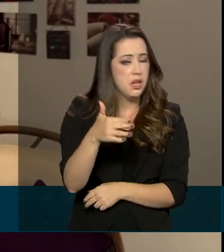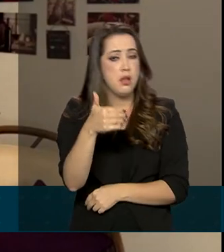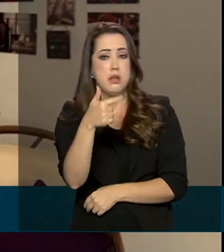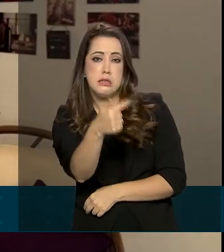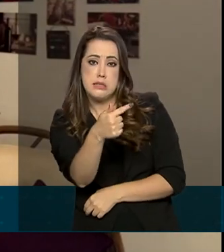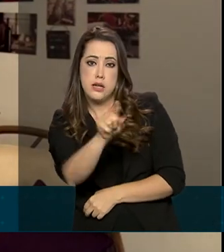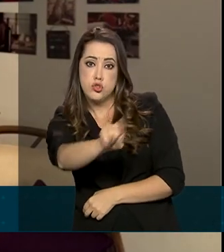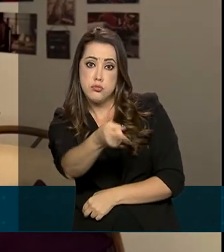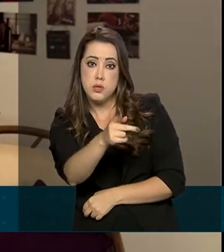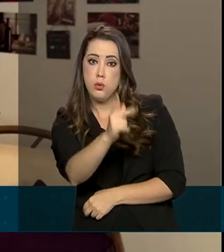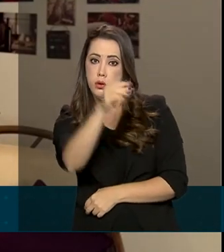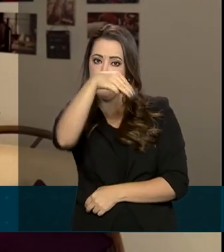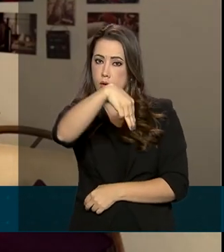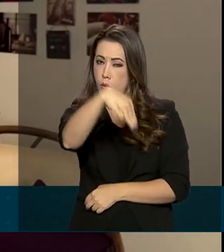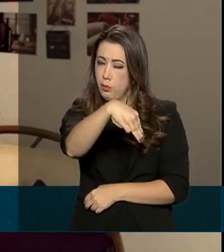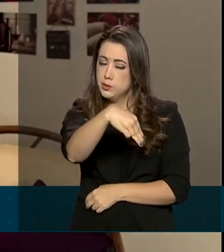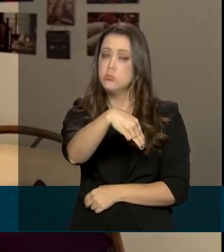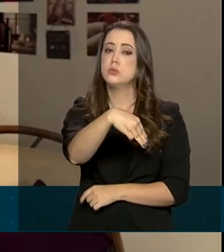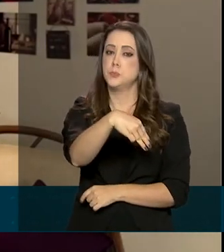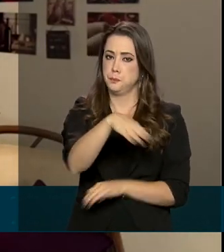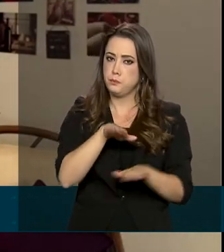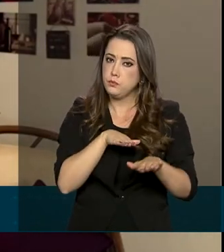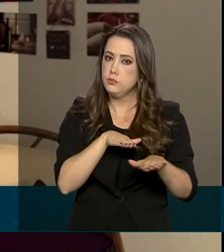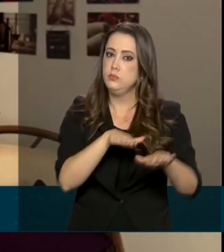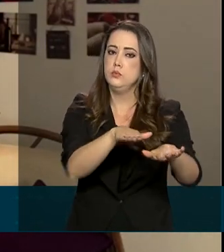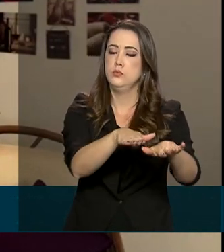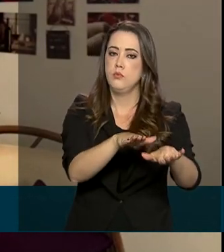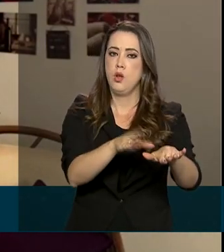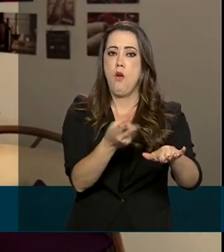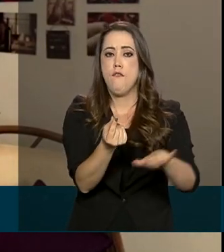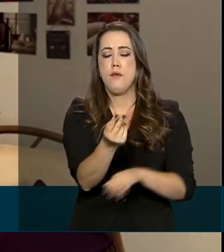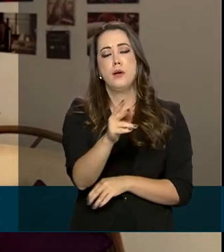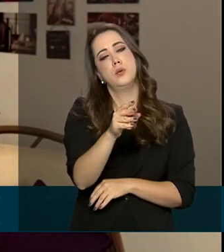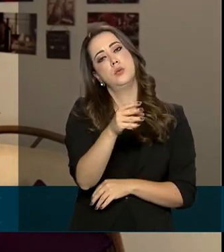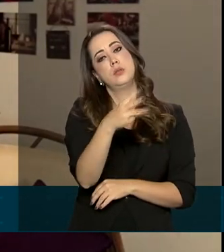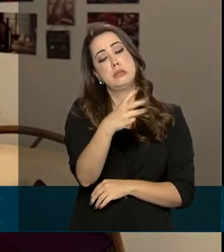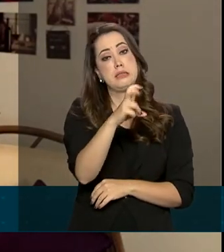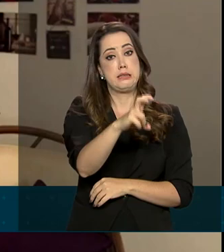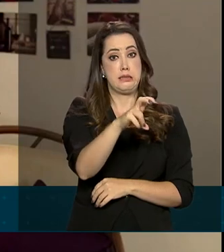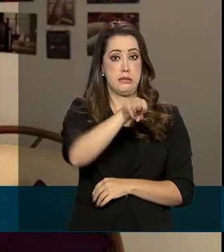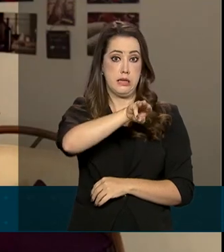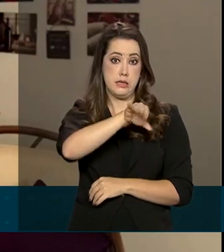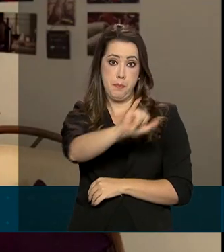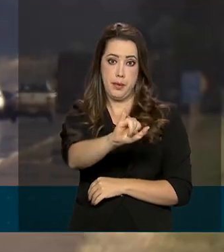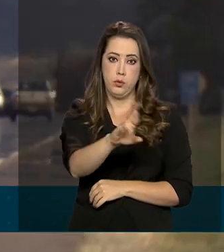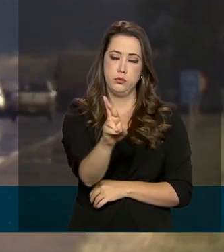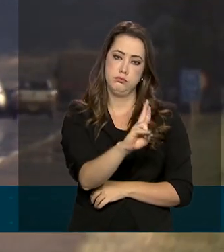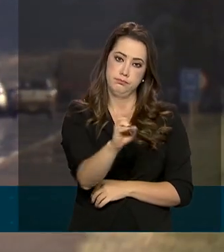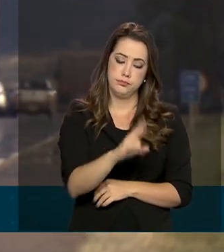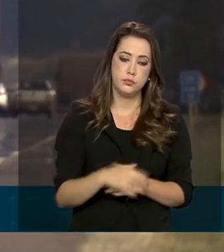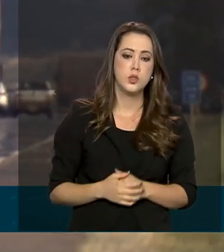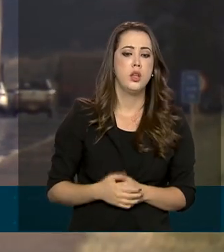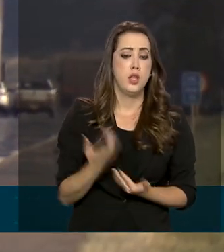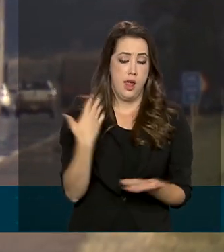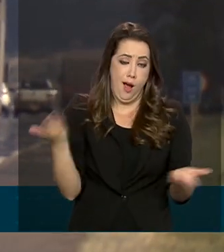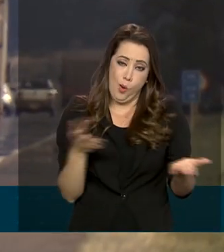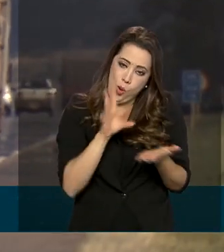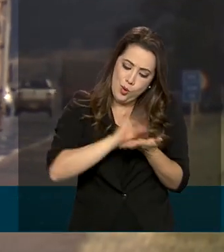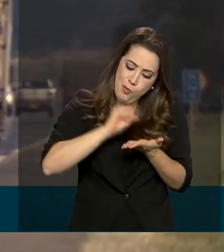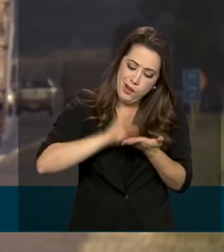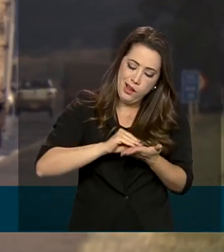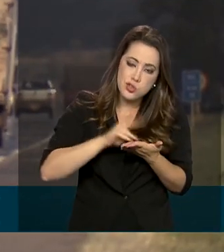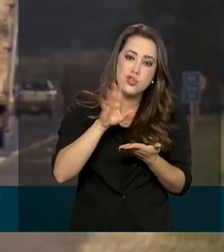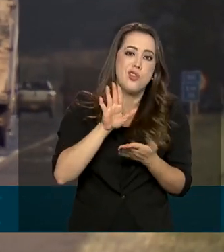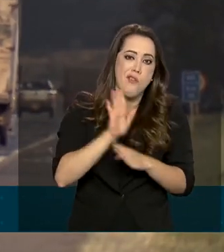7 mil quilômetros de rodovias, a um custo de 35 bilhões de reais. E o aplicativo ajuda